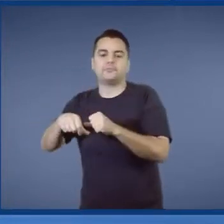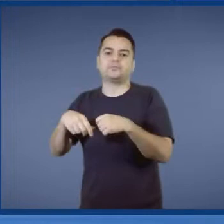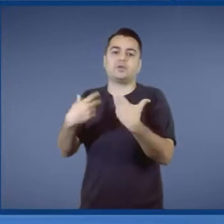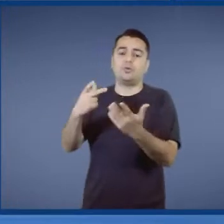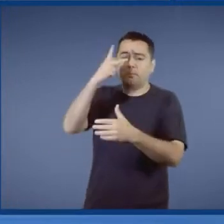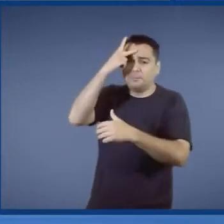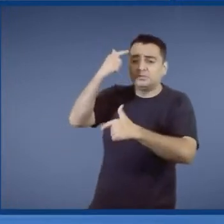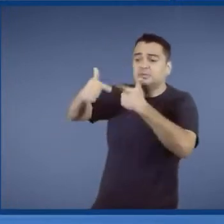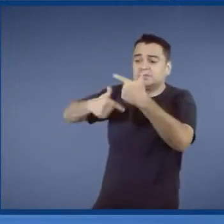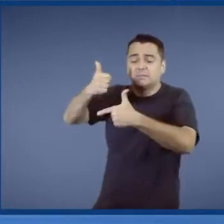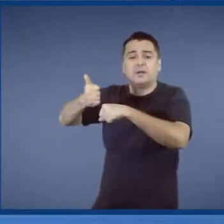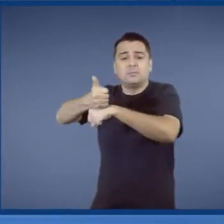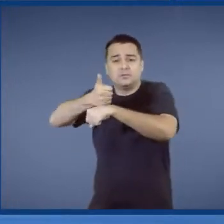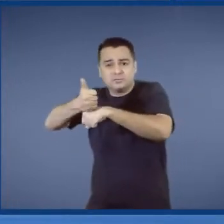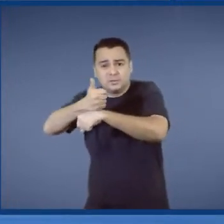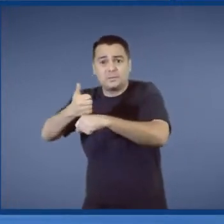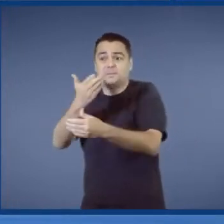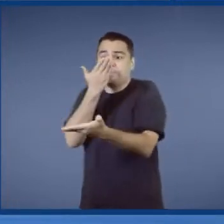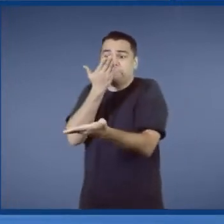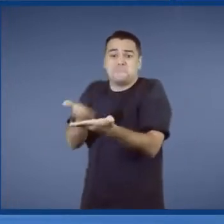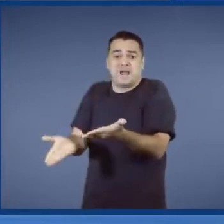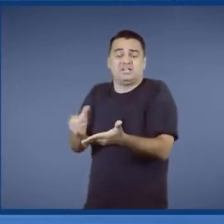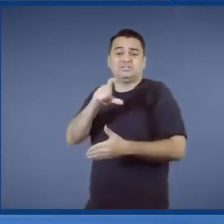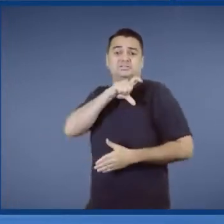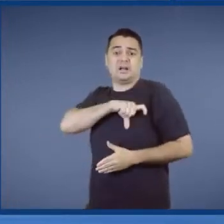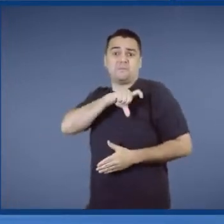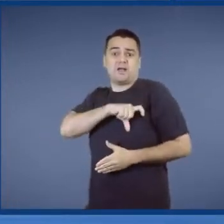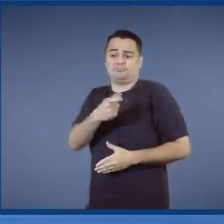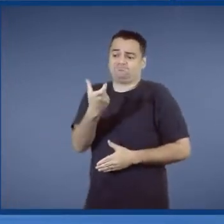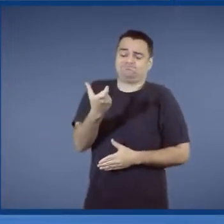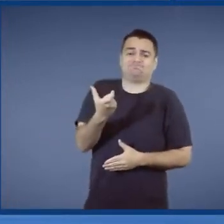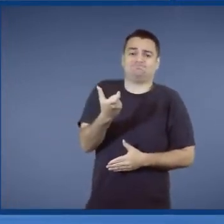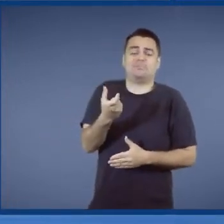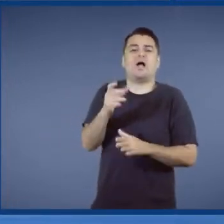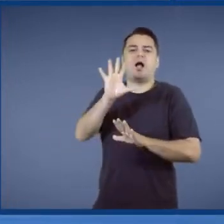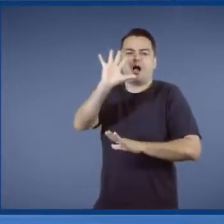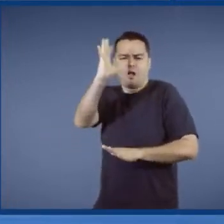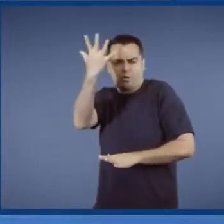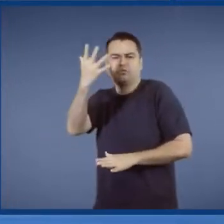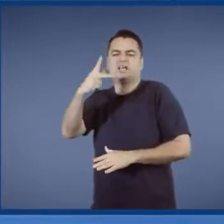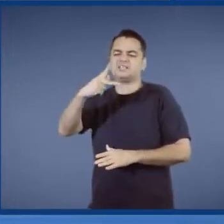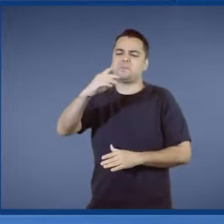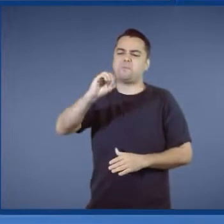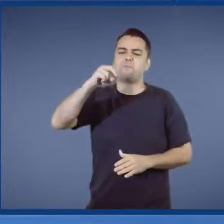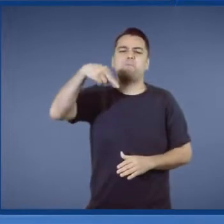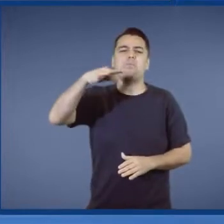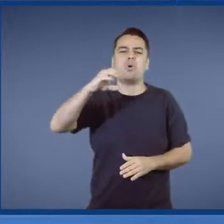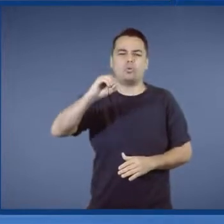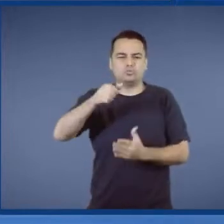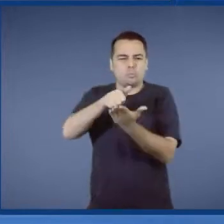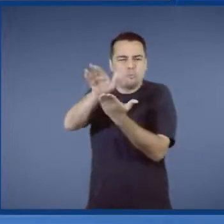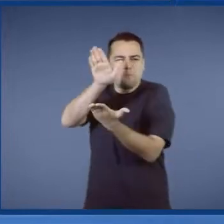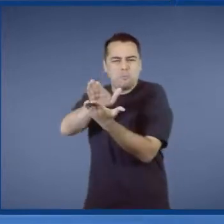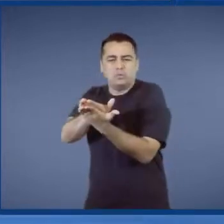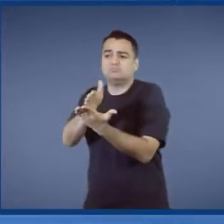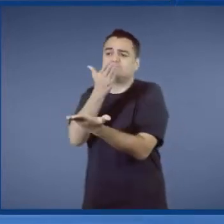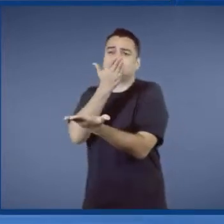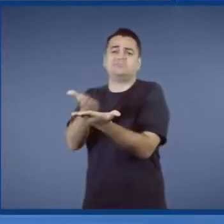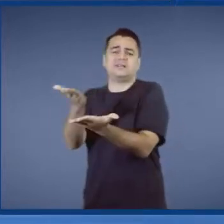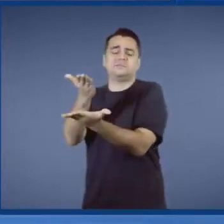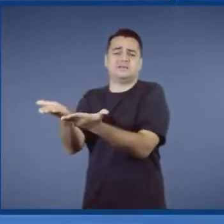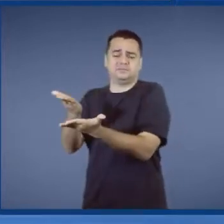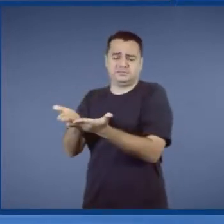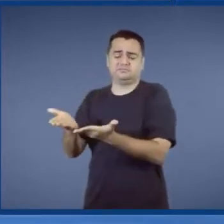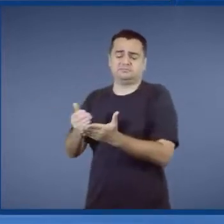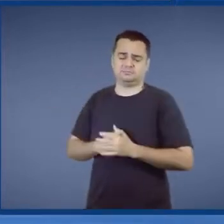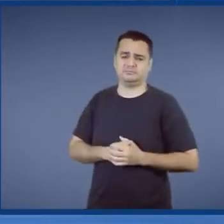perde a carteira de motorista. Que é a sua carteira de trabalho por causa da pontuação, do excesso de multa. Ele